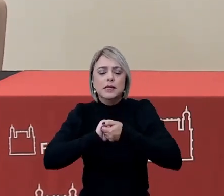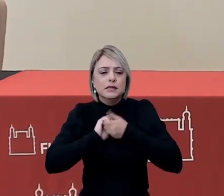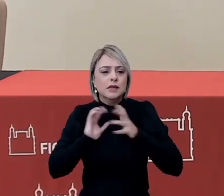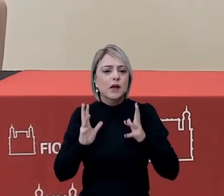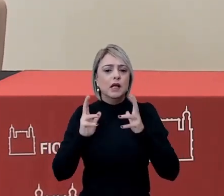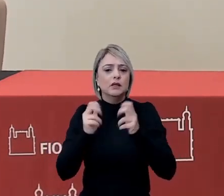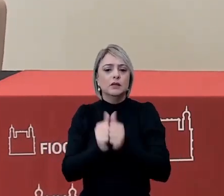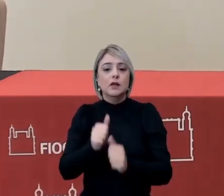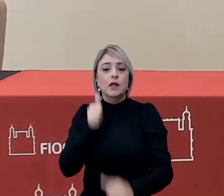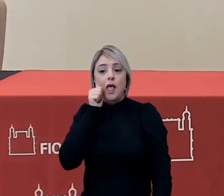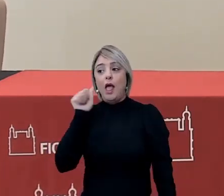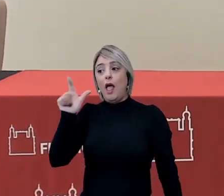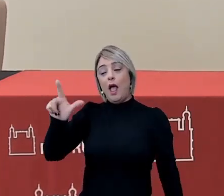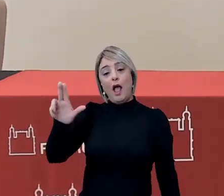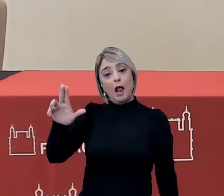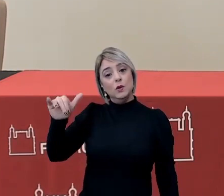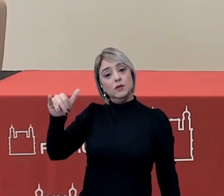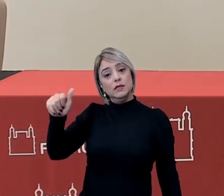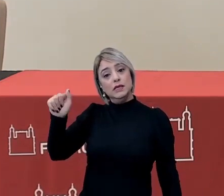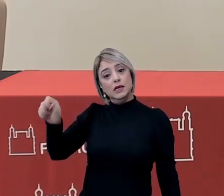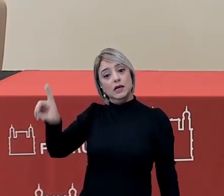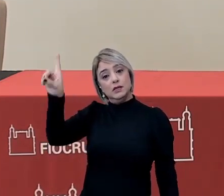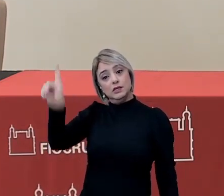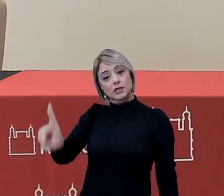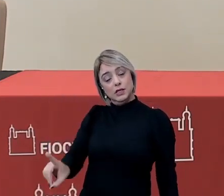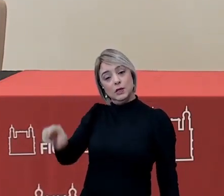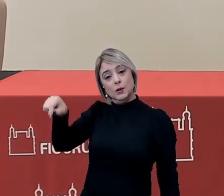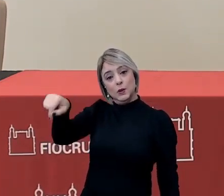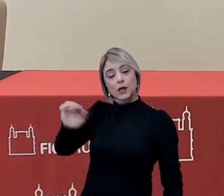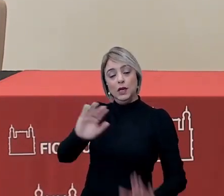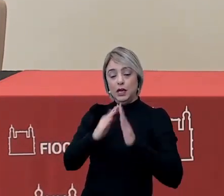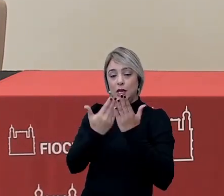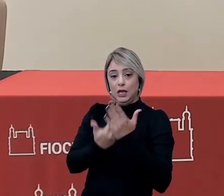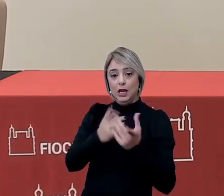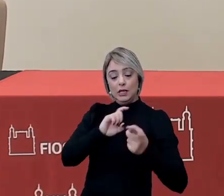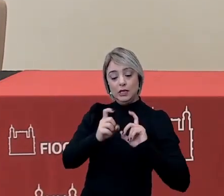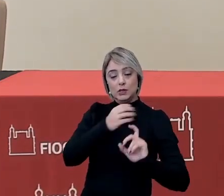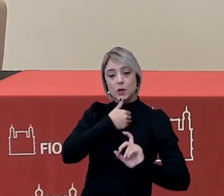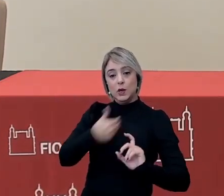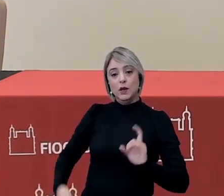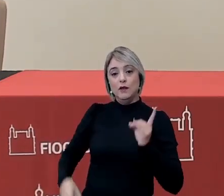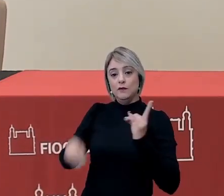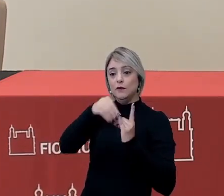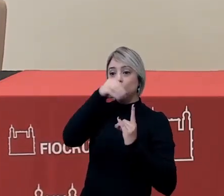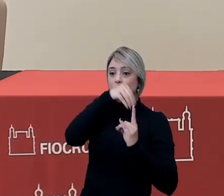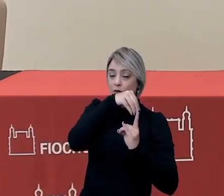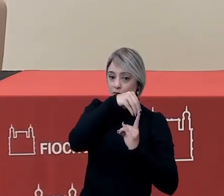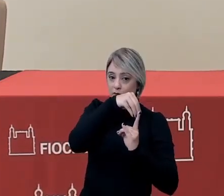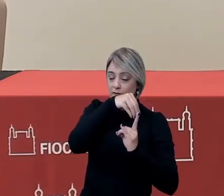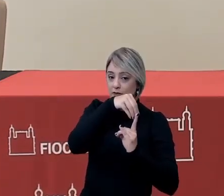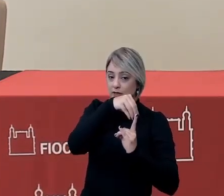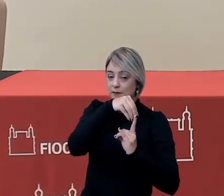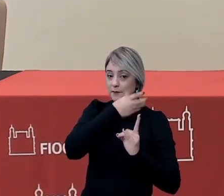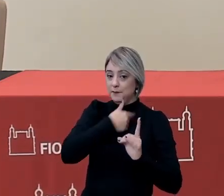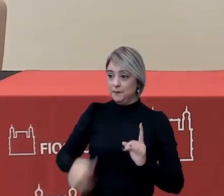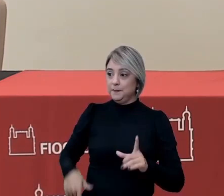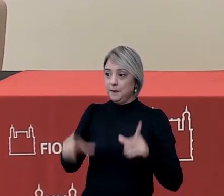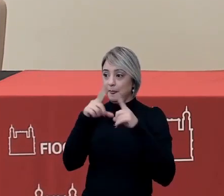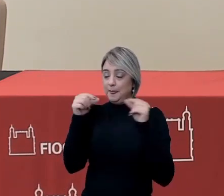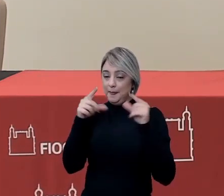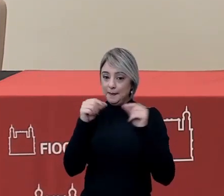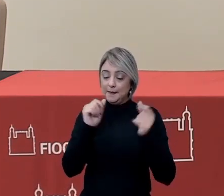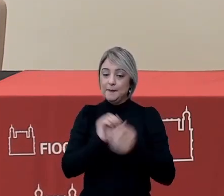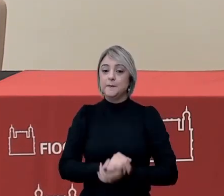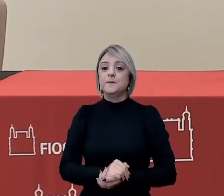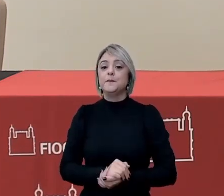à Lu, à Luciana, nossa diretora aqui, executiva da Escola de Governo Fiocruz